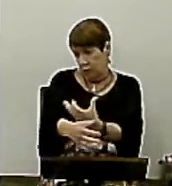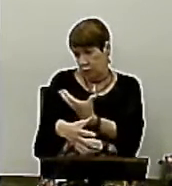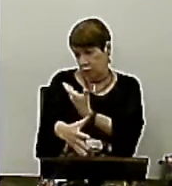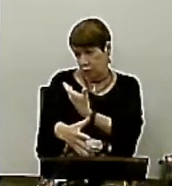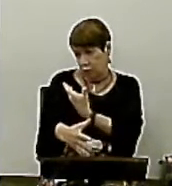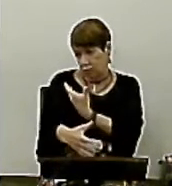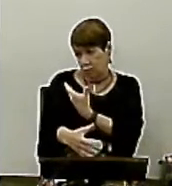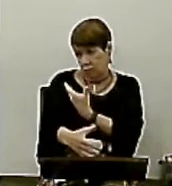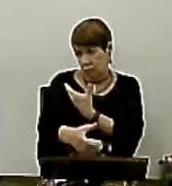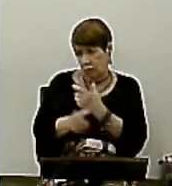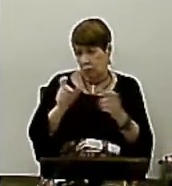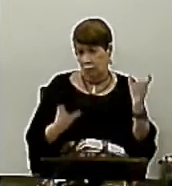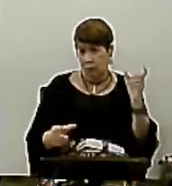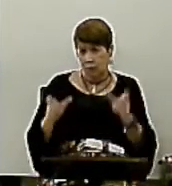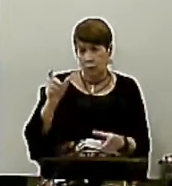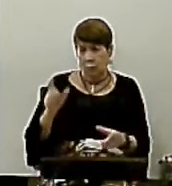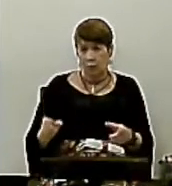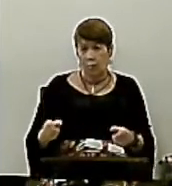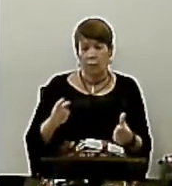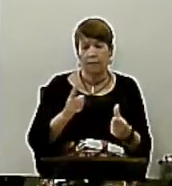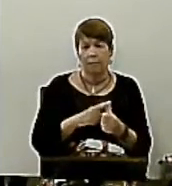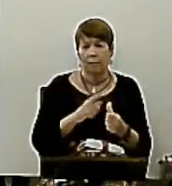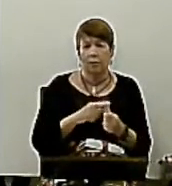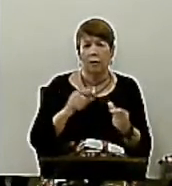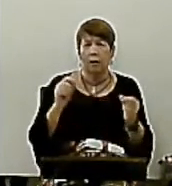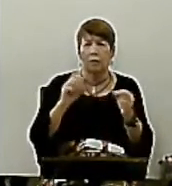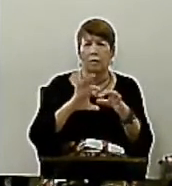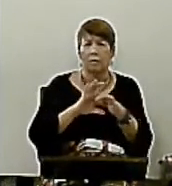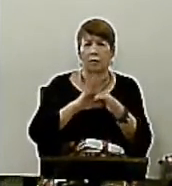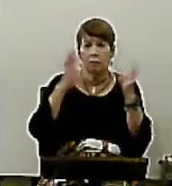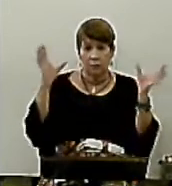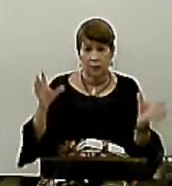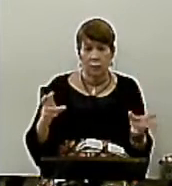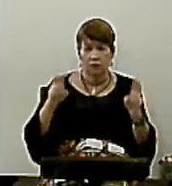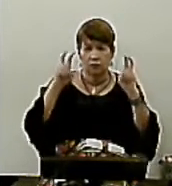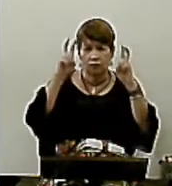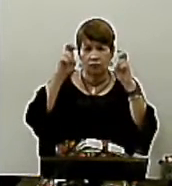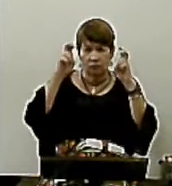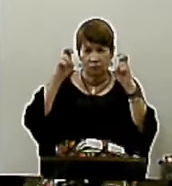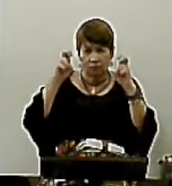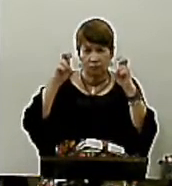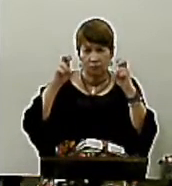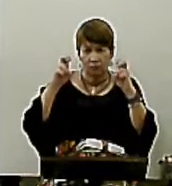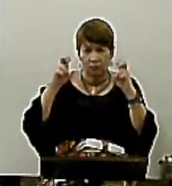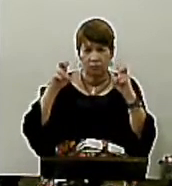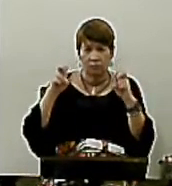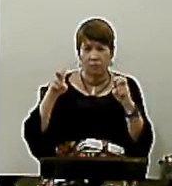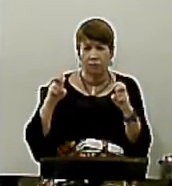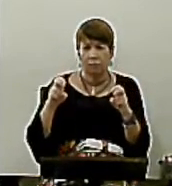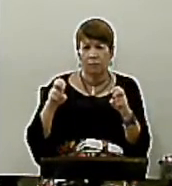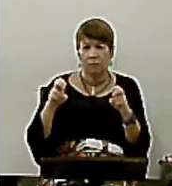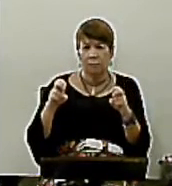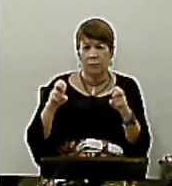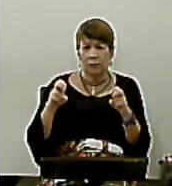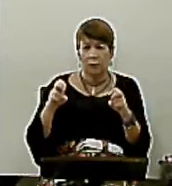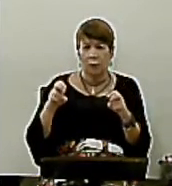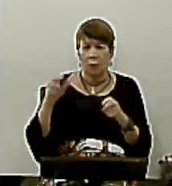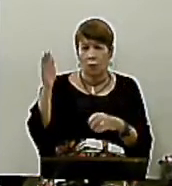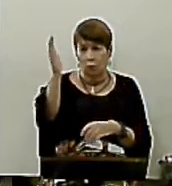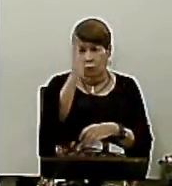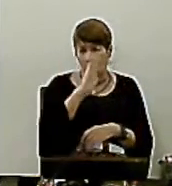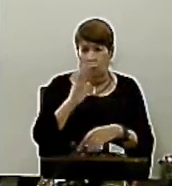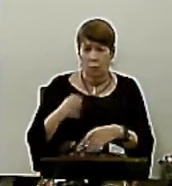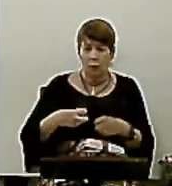muita gente. Primeiro porque liberdade é um assunto extremamente atraente para as pessoas. Os nacionalistas